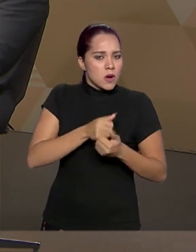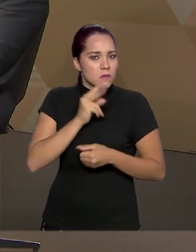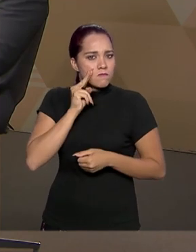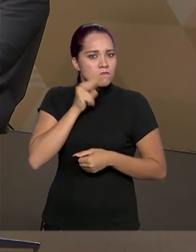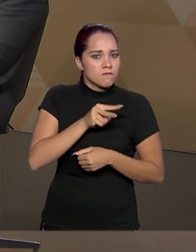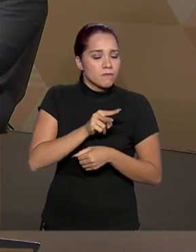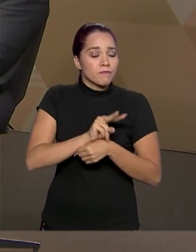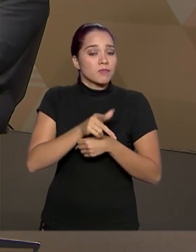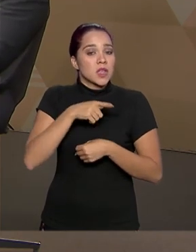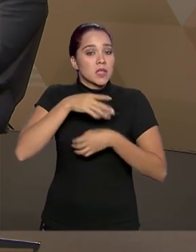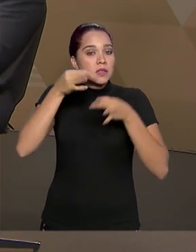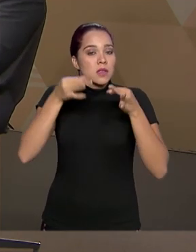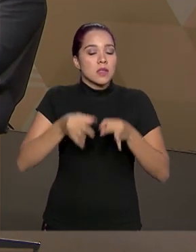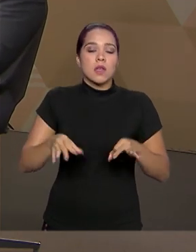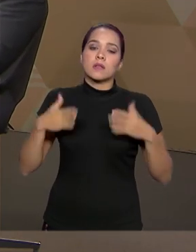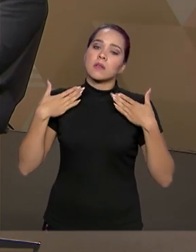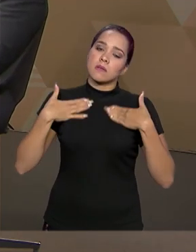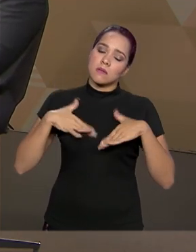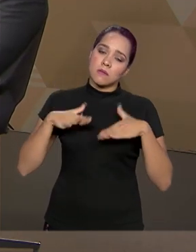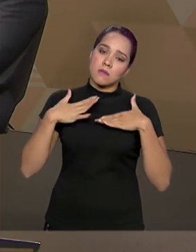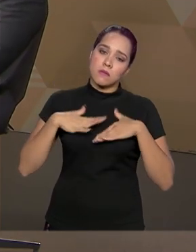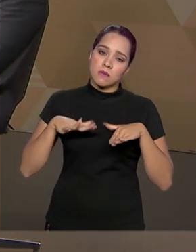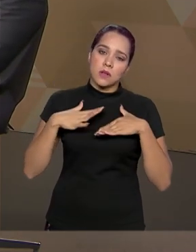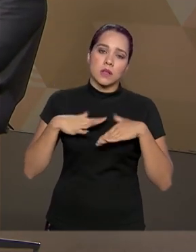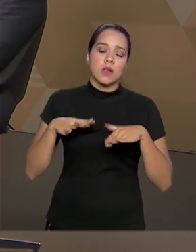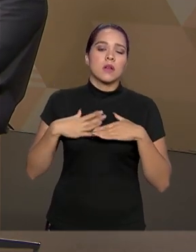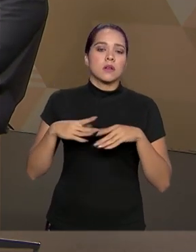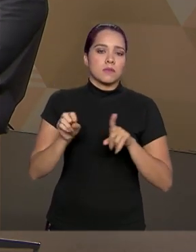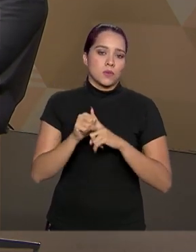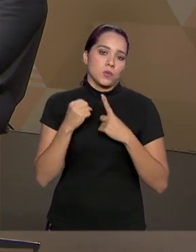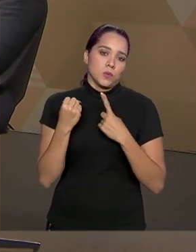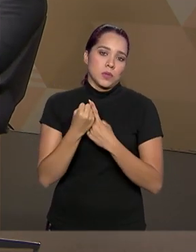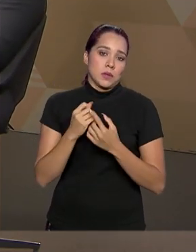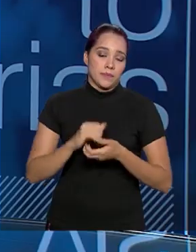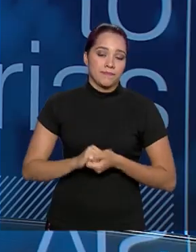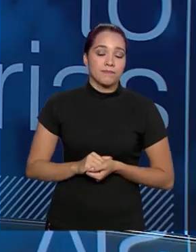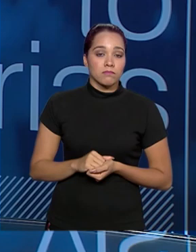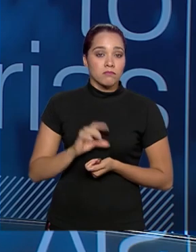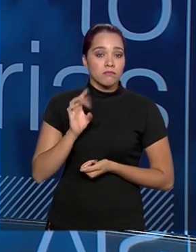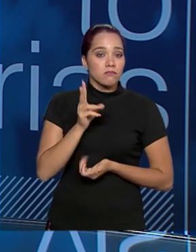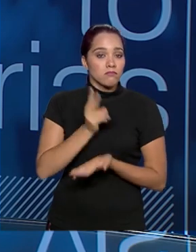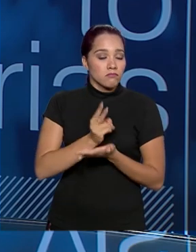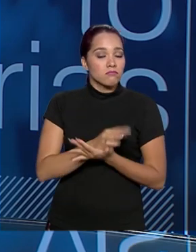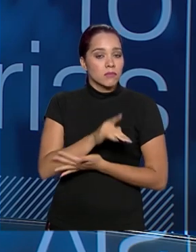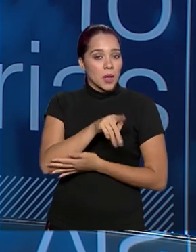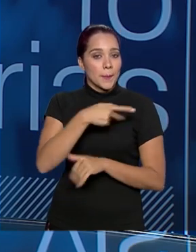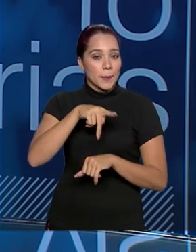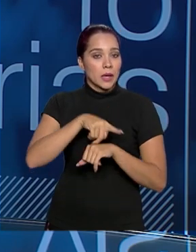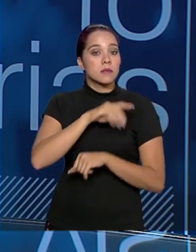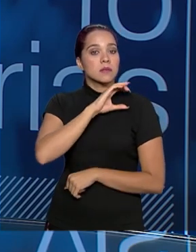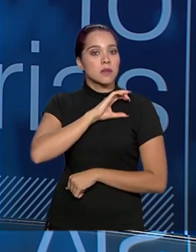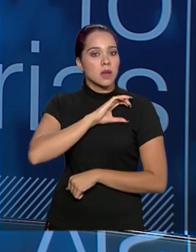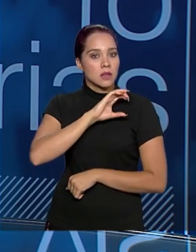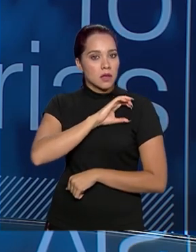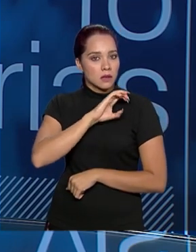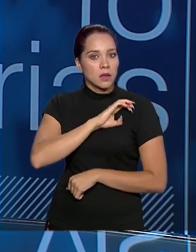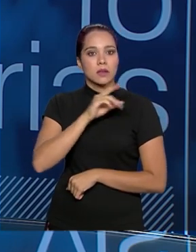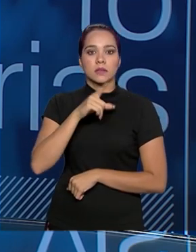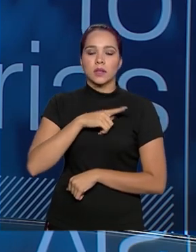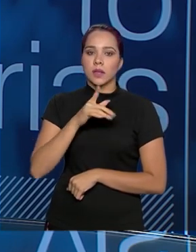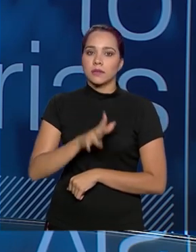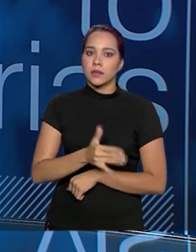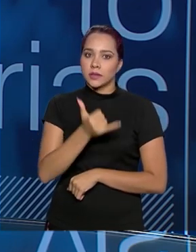certeza e uma tranquilidade para a sociedade. Só que mesmo no Canadá, houve um acidente lá em